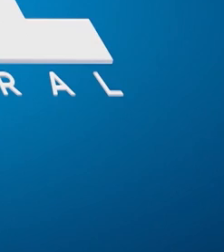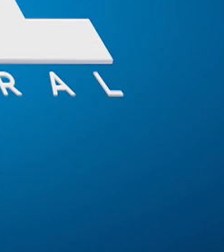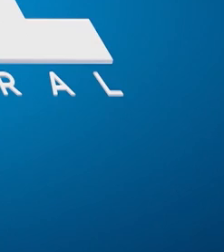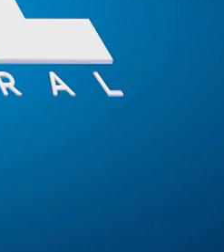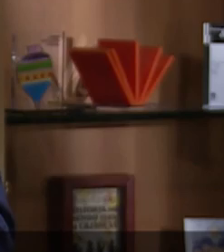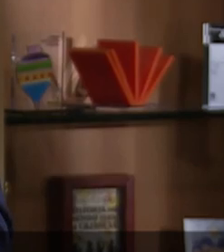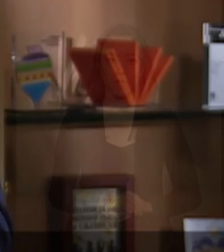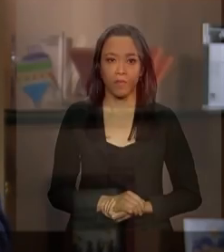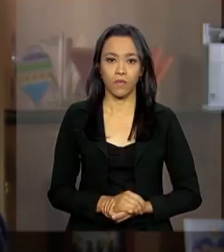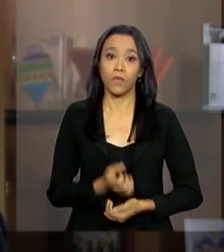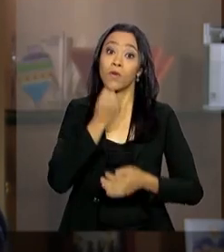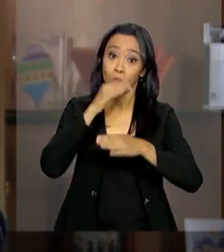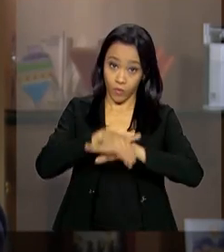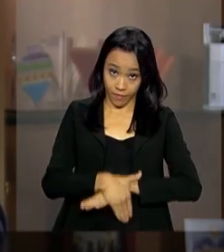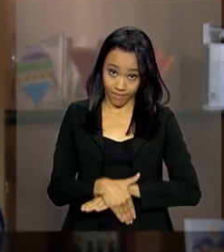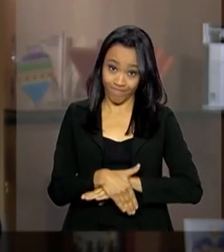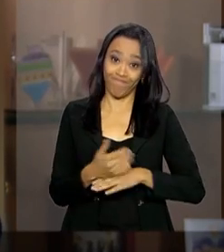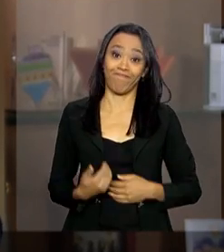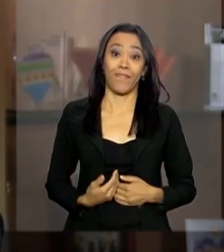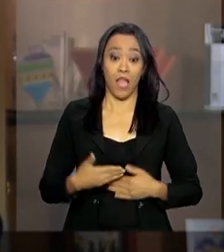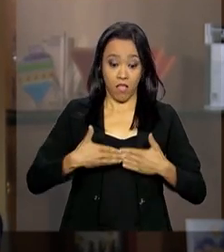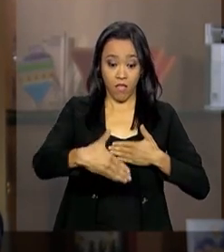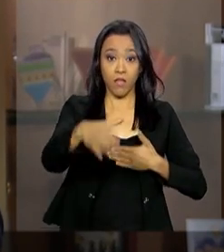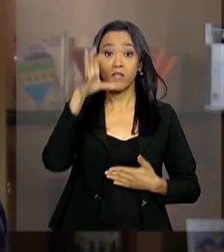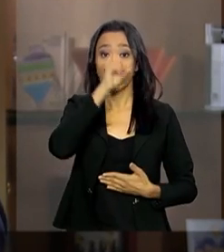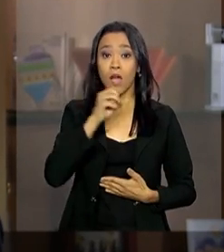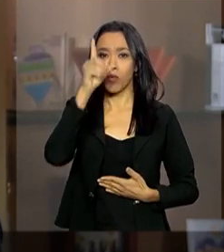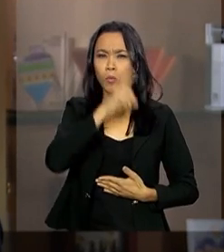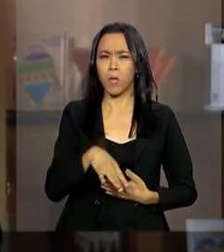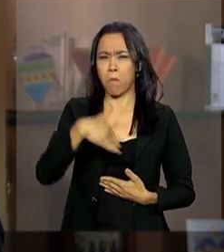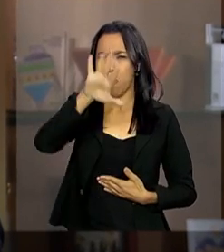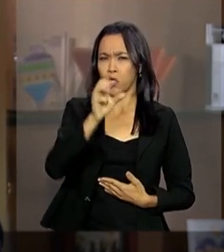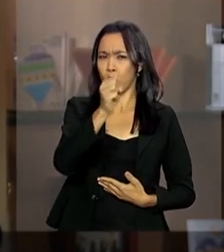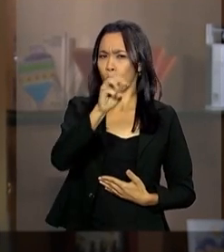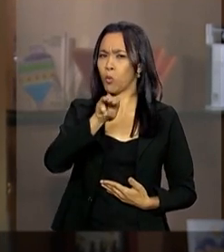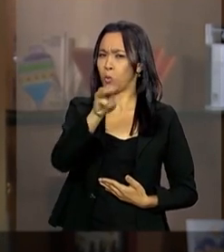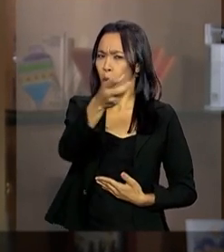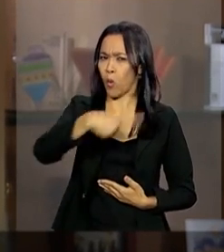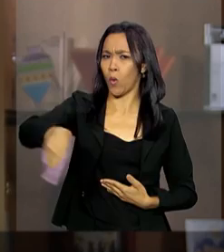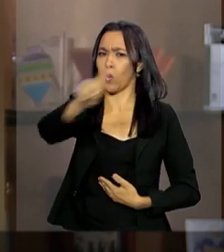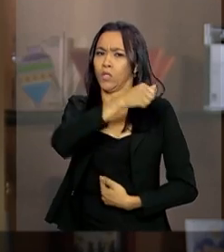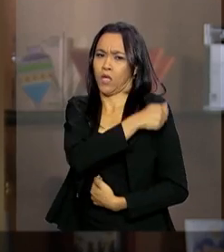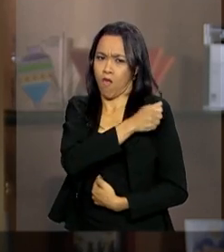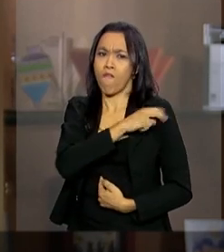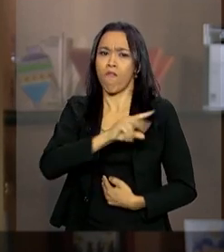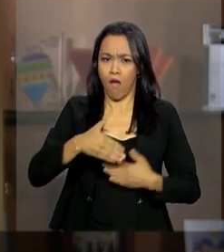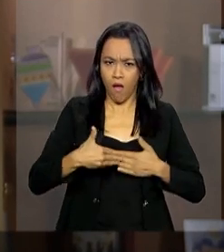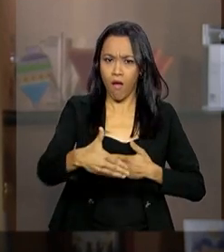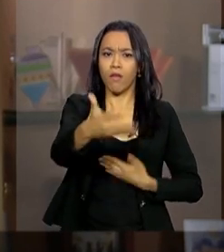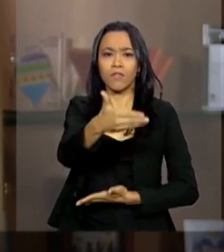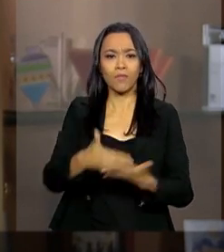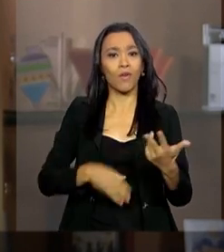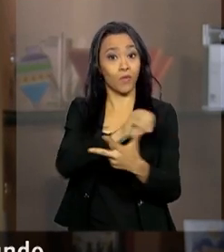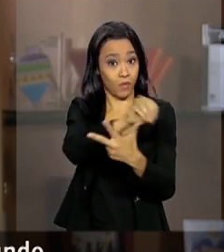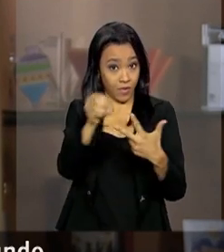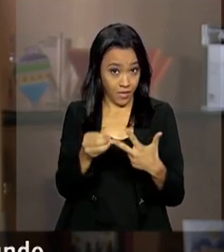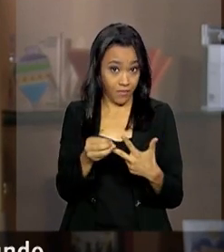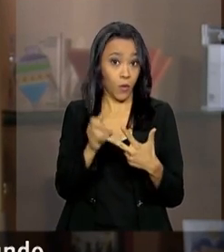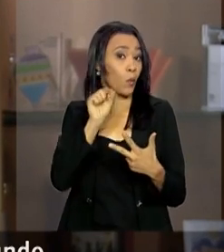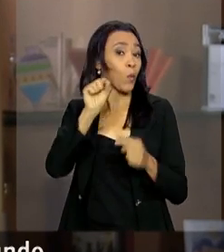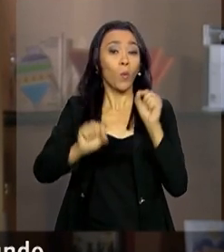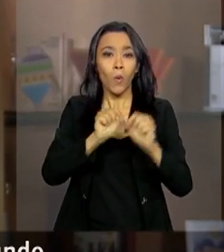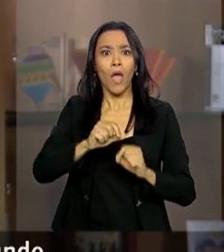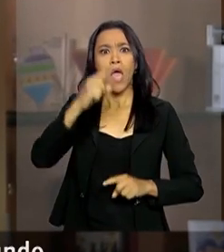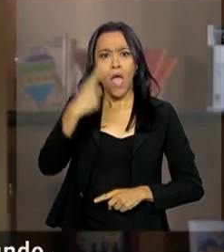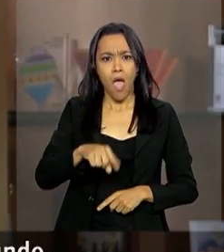Mendonça Filho. Boa noite. Neste final de semana, mais de 8 milhões de brasileiros vão fazer as provas do Enem. Trata